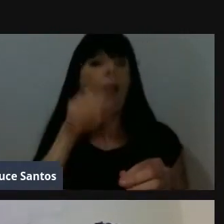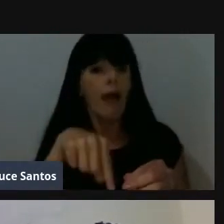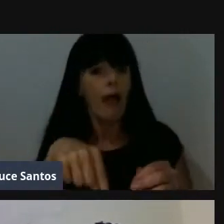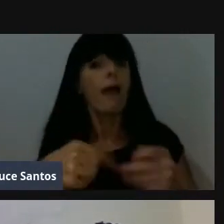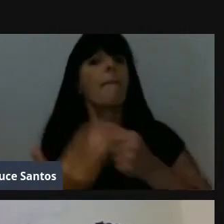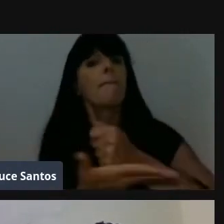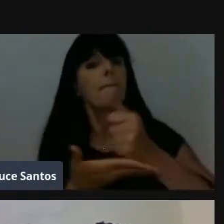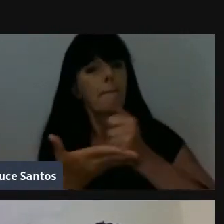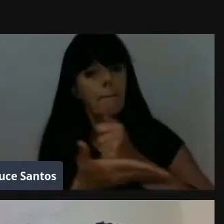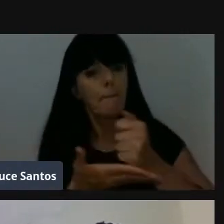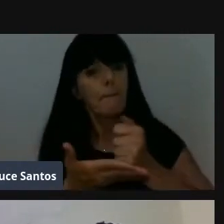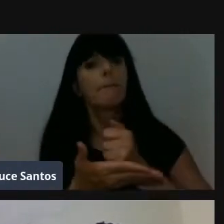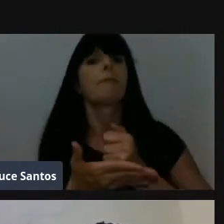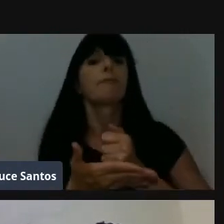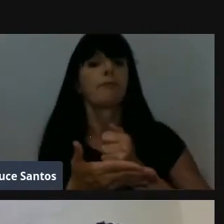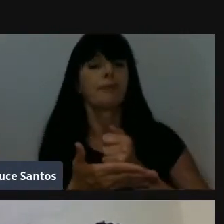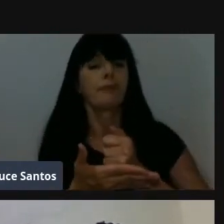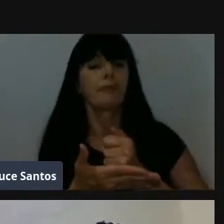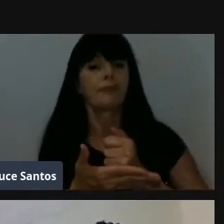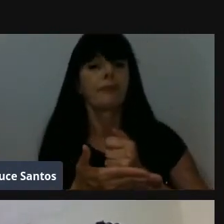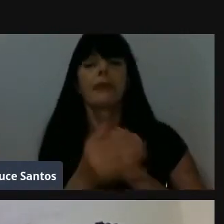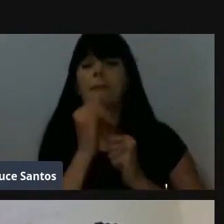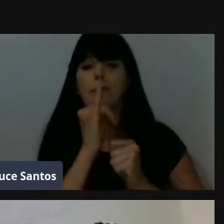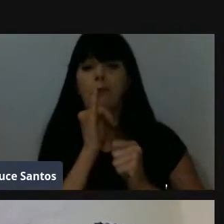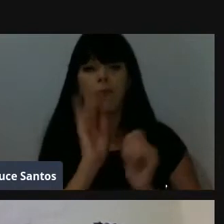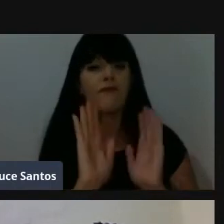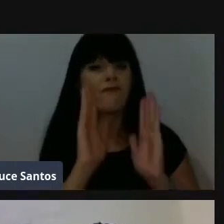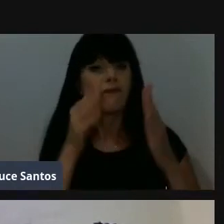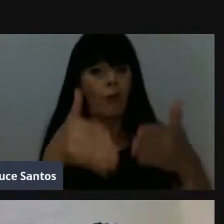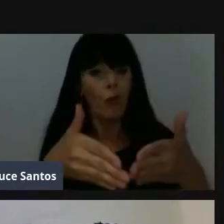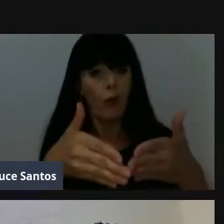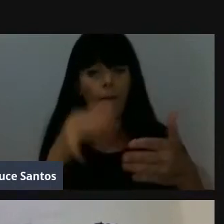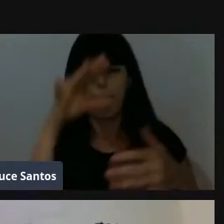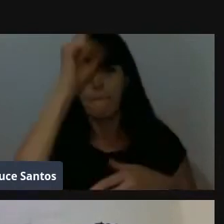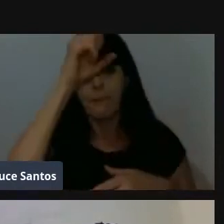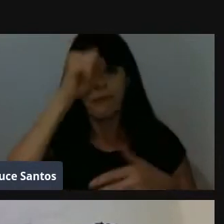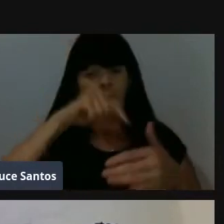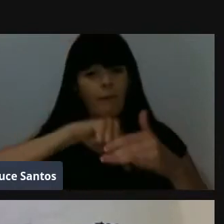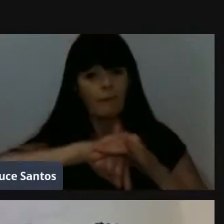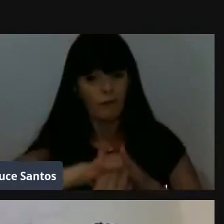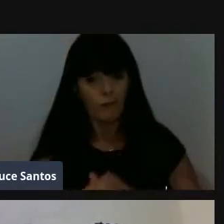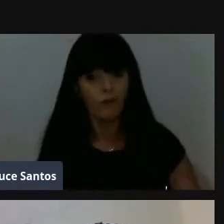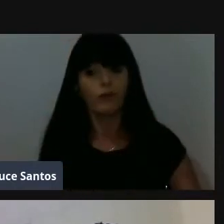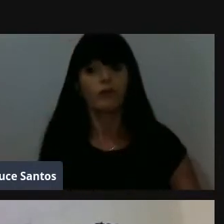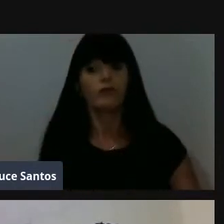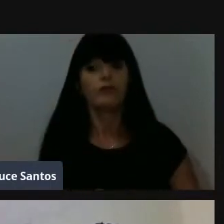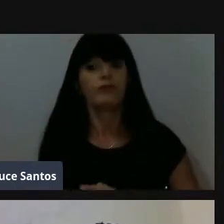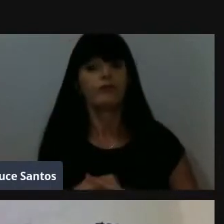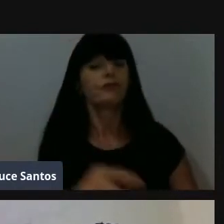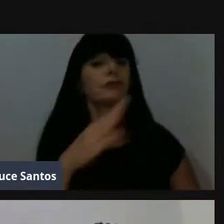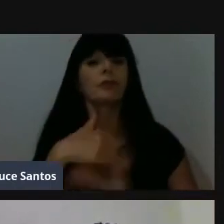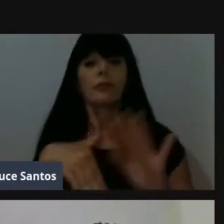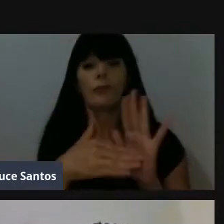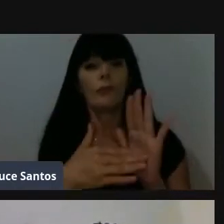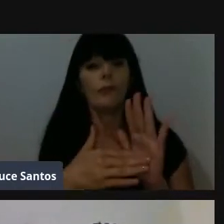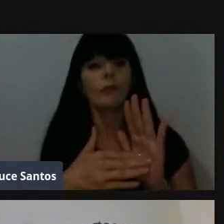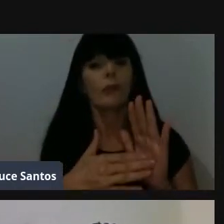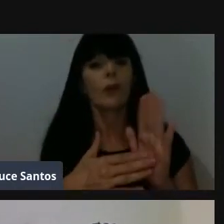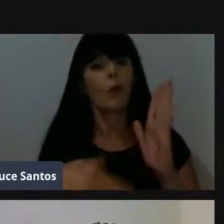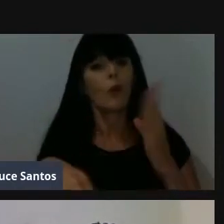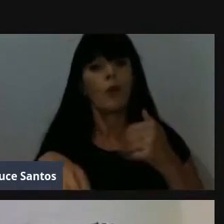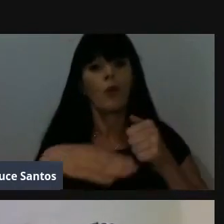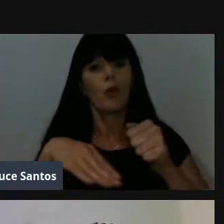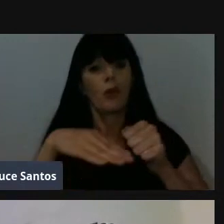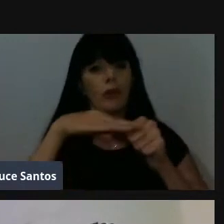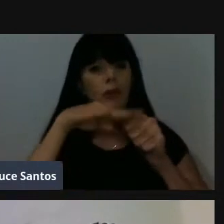quase que se você focasse em aprender a fundo cada uma dessas matérias, em todos os seus temas, quase que você sairia formado em